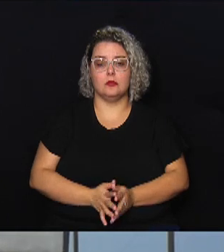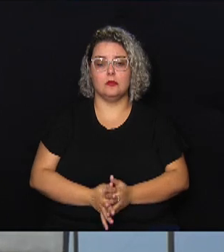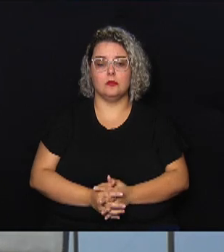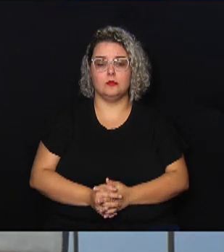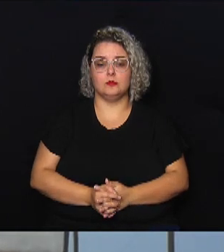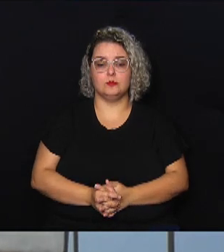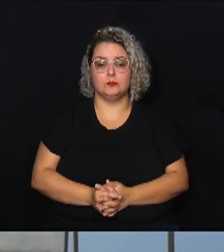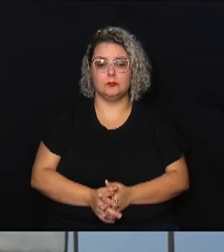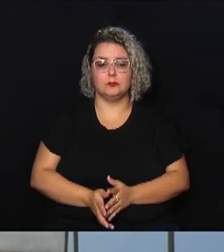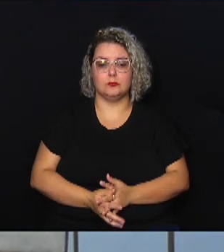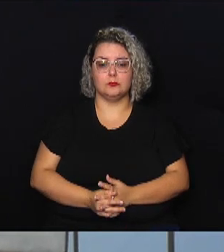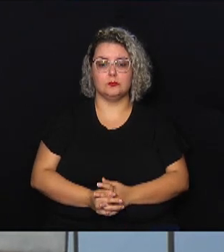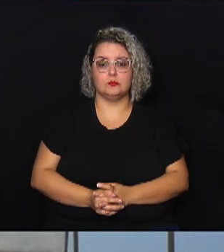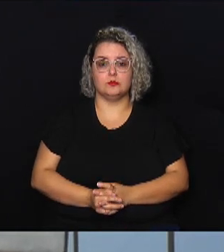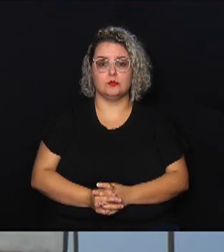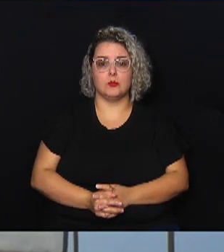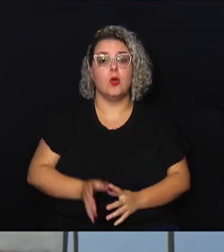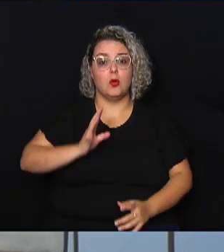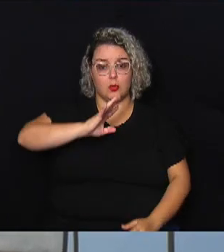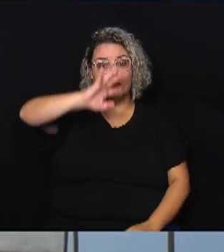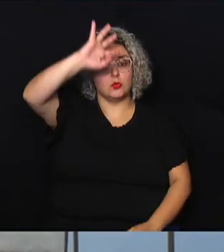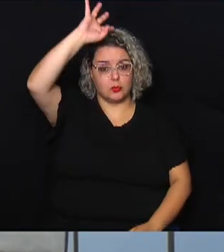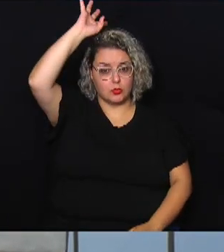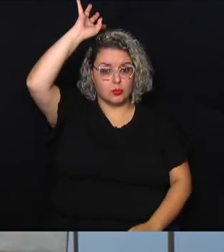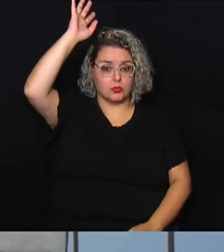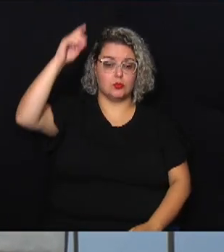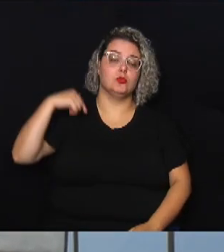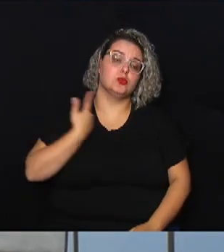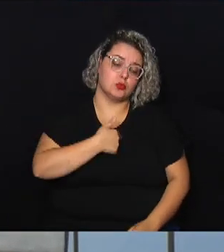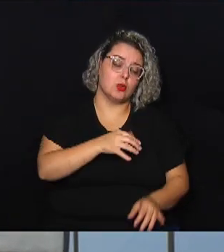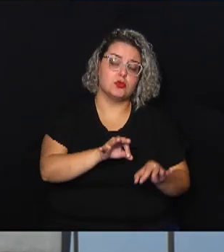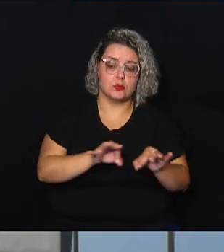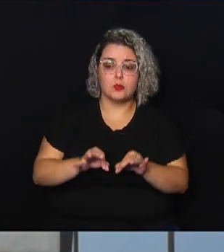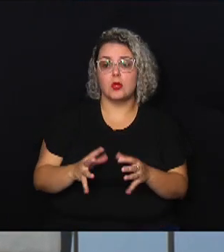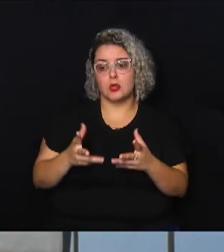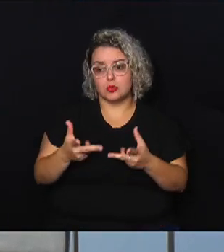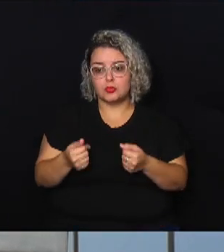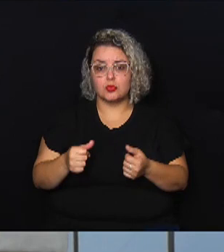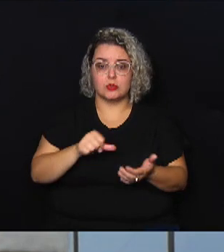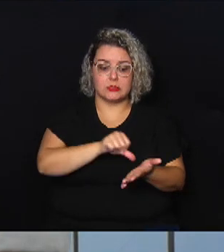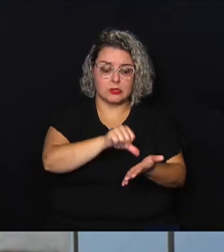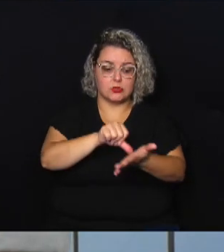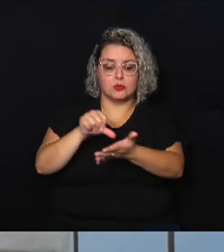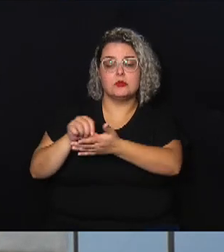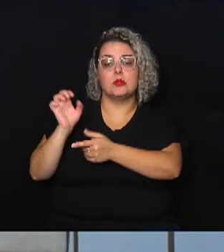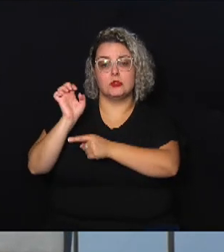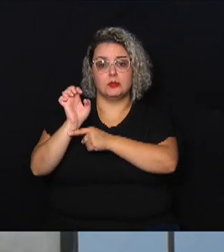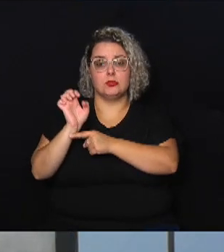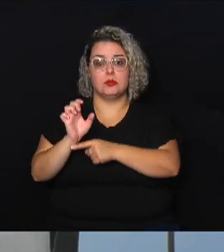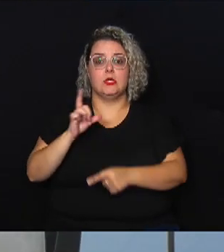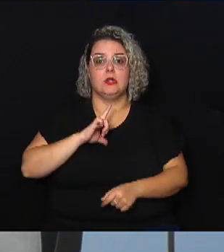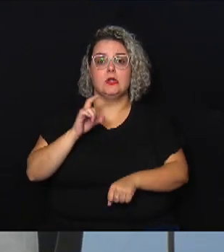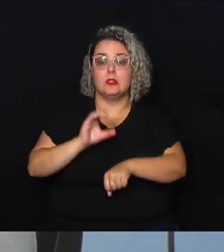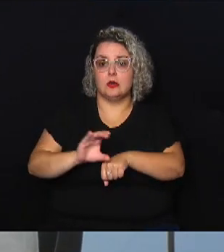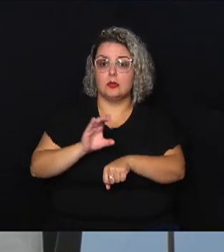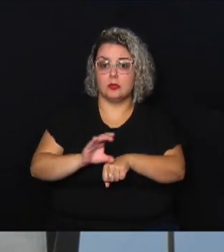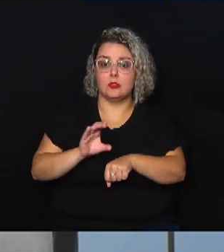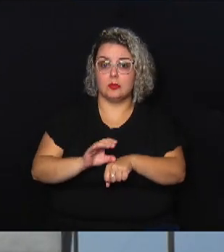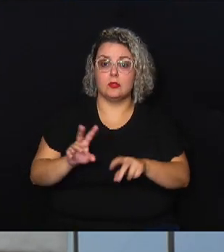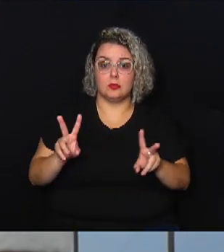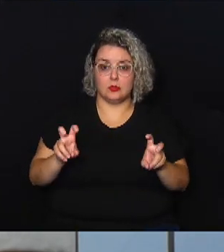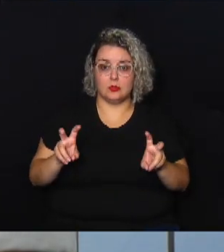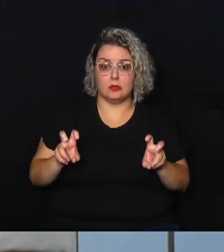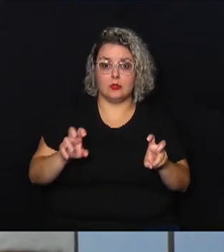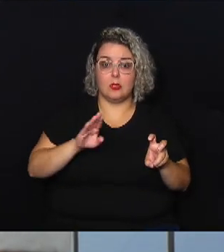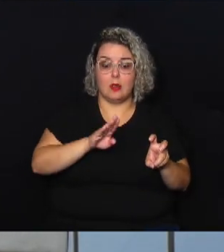No caso do Corpo de Bombeiros, além do nosso preparo em todas as unidades no Estado, a gente tem um curso também que chama-se